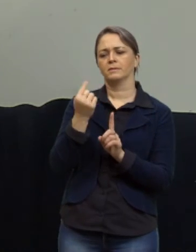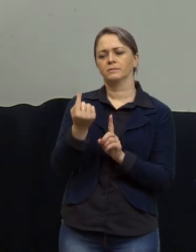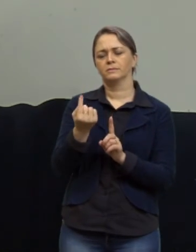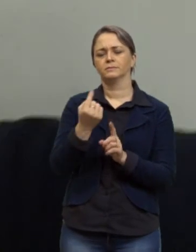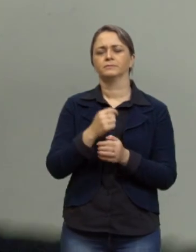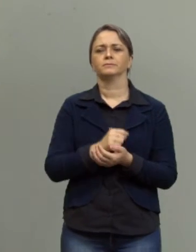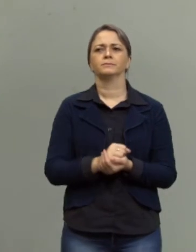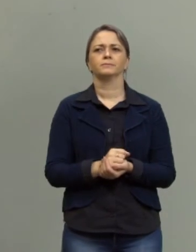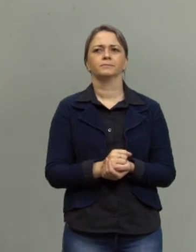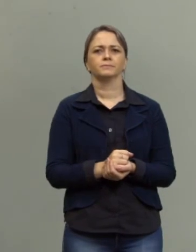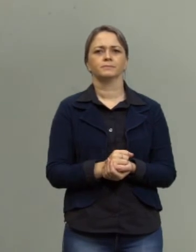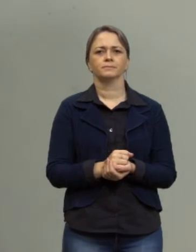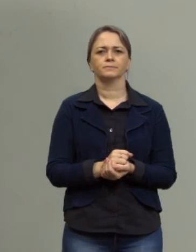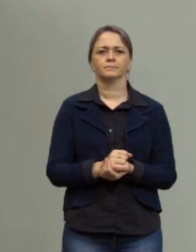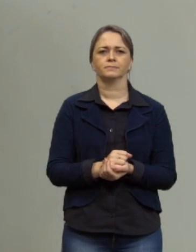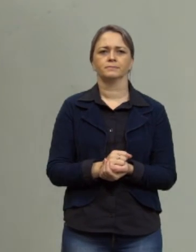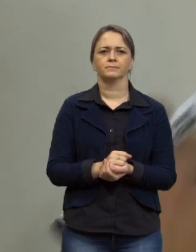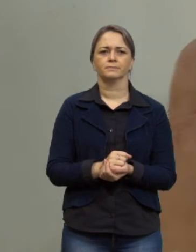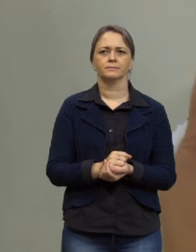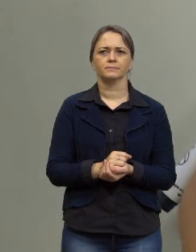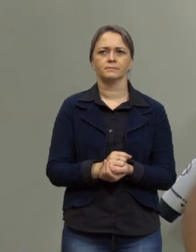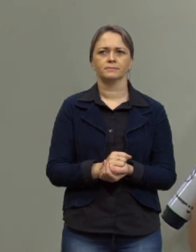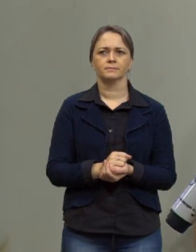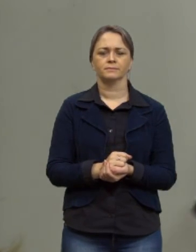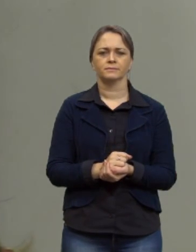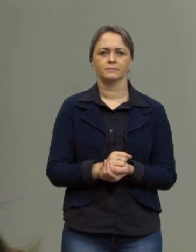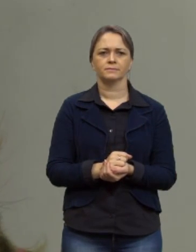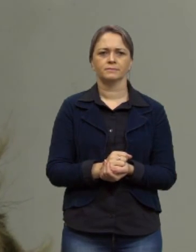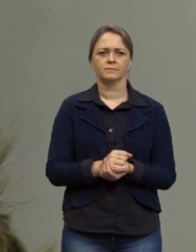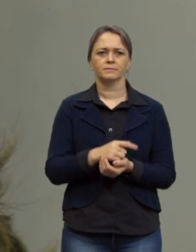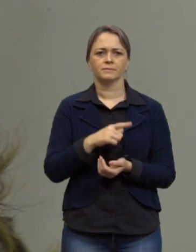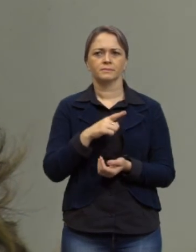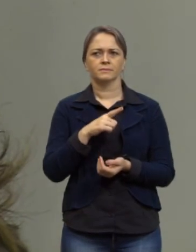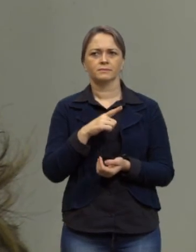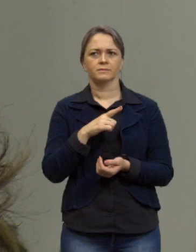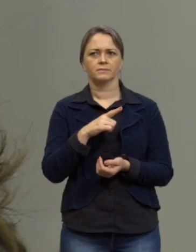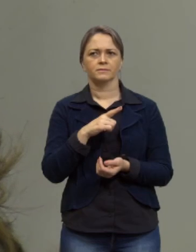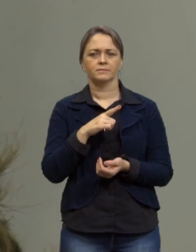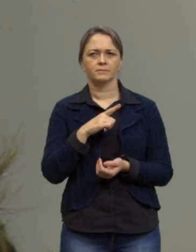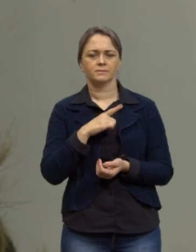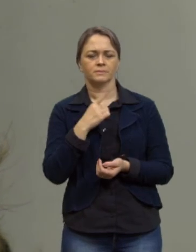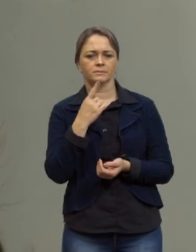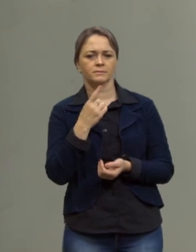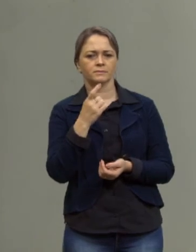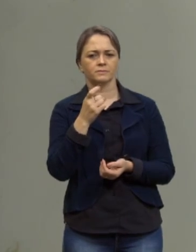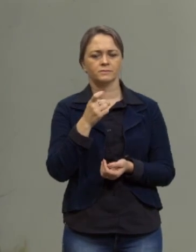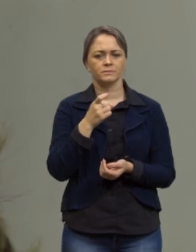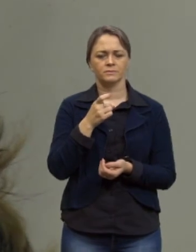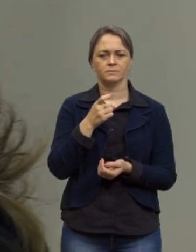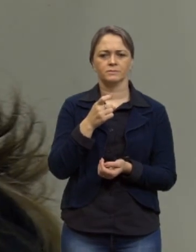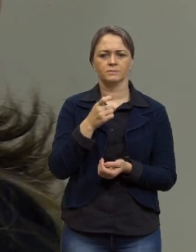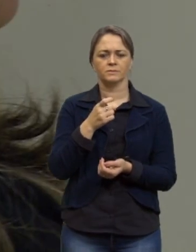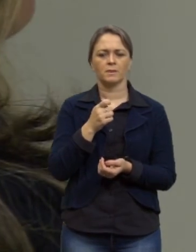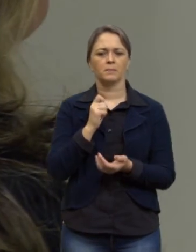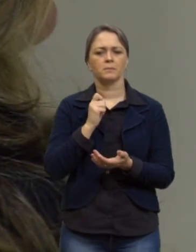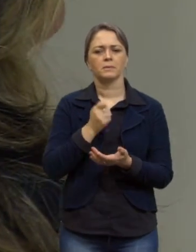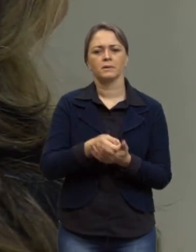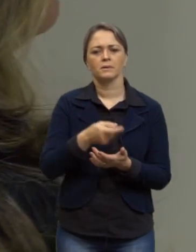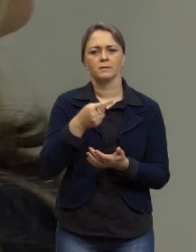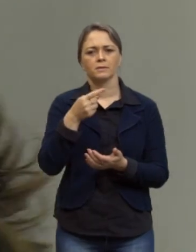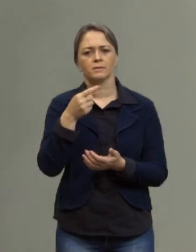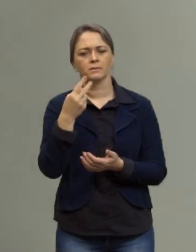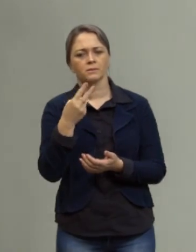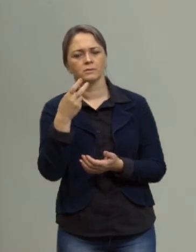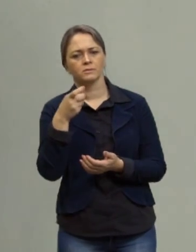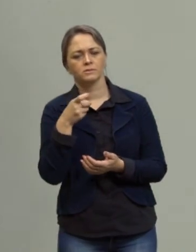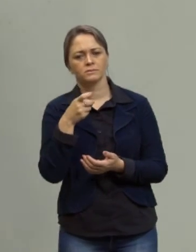somando mais 1 então tenho 1x e devo 2x devo 1x igual a